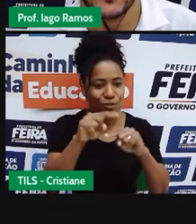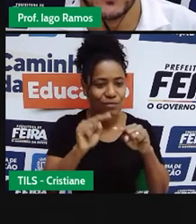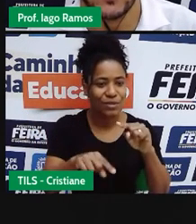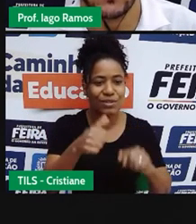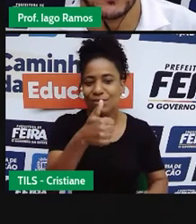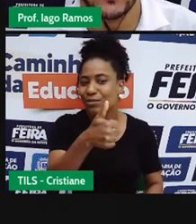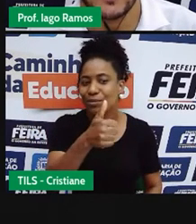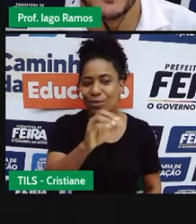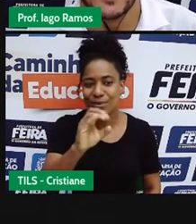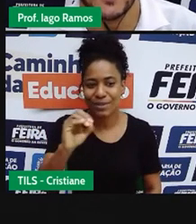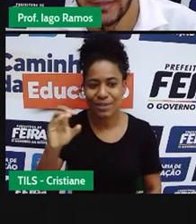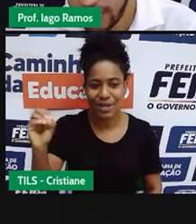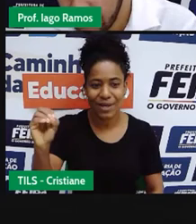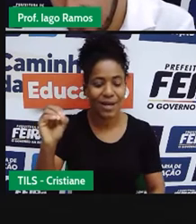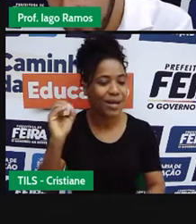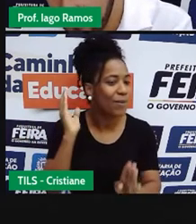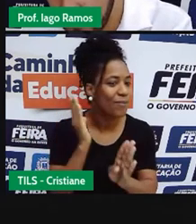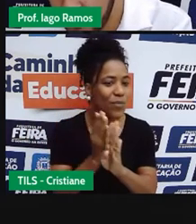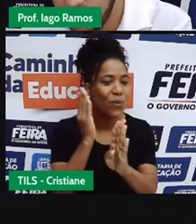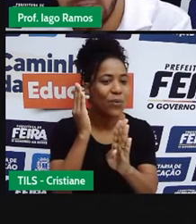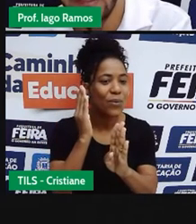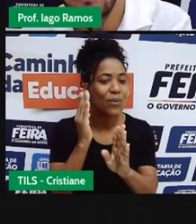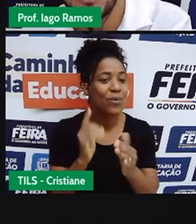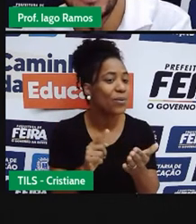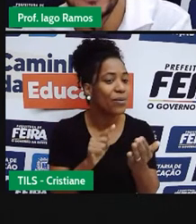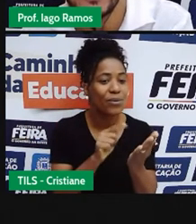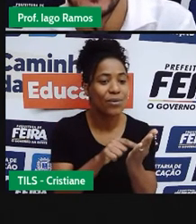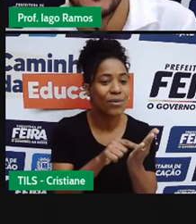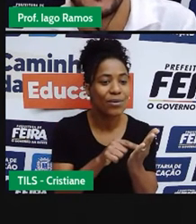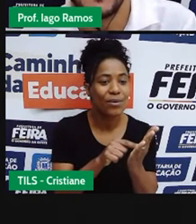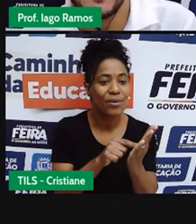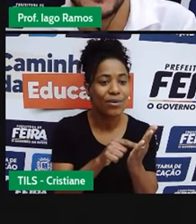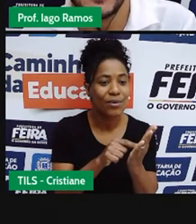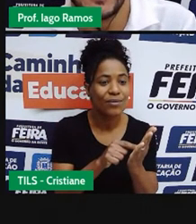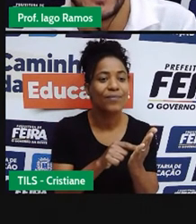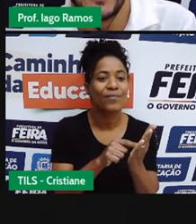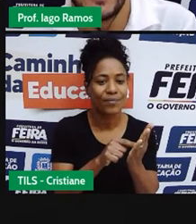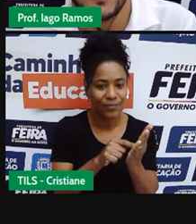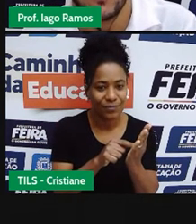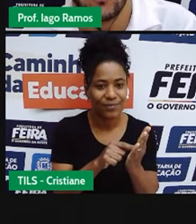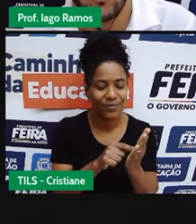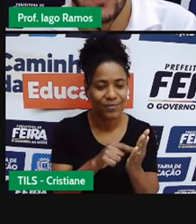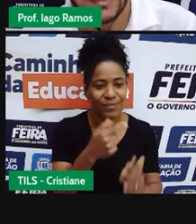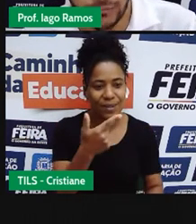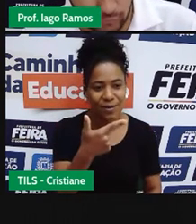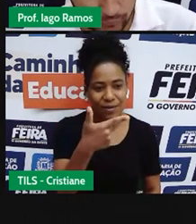isso na sua calculadorazinha, vai ter um resultado de 24.